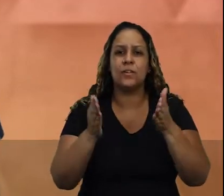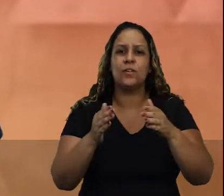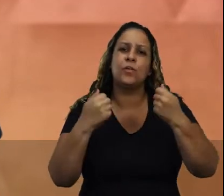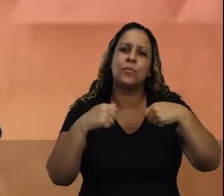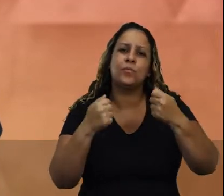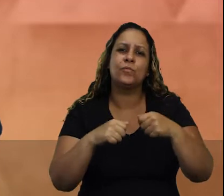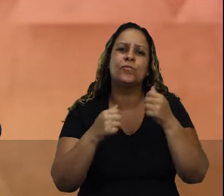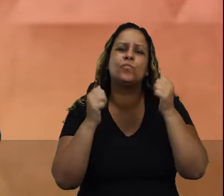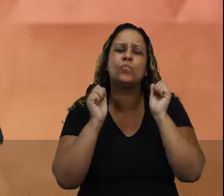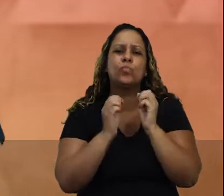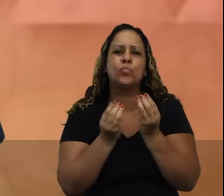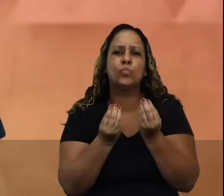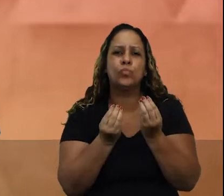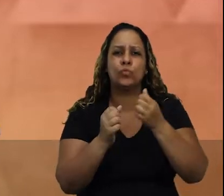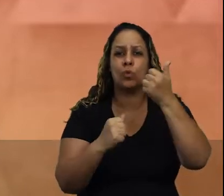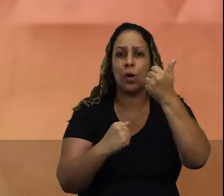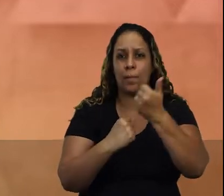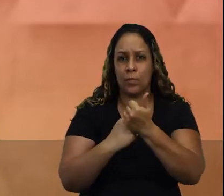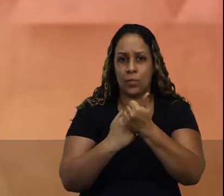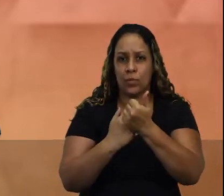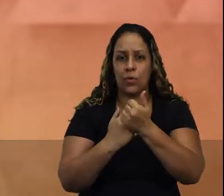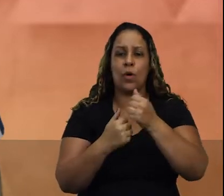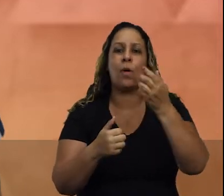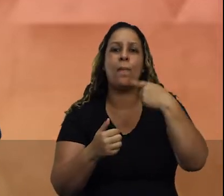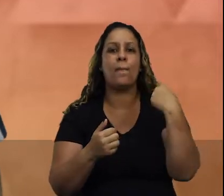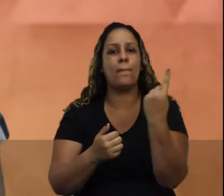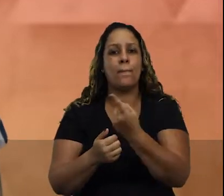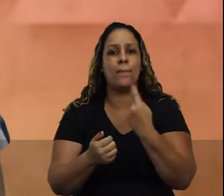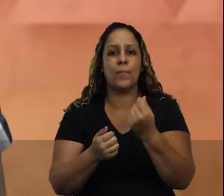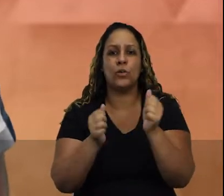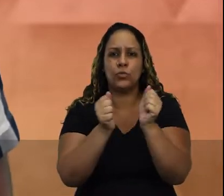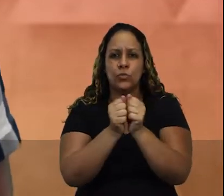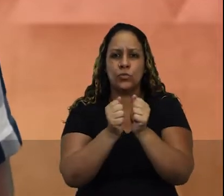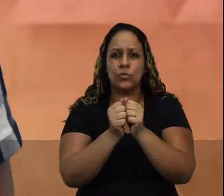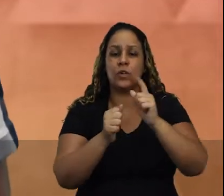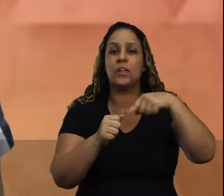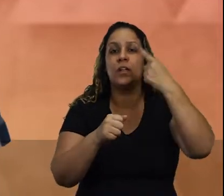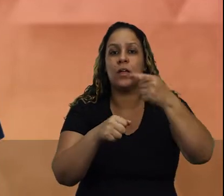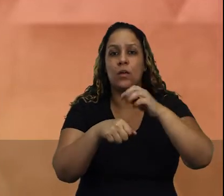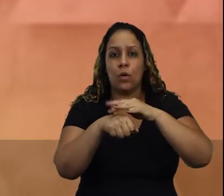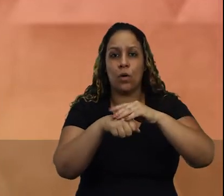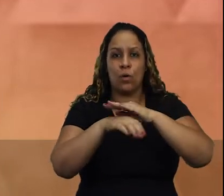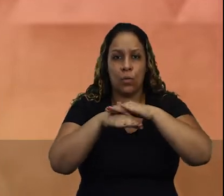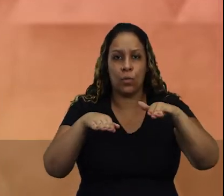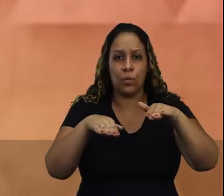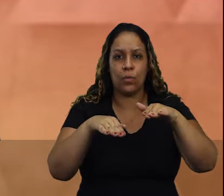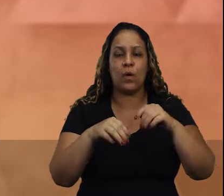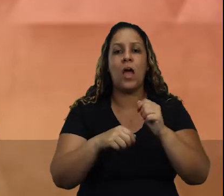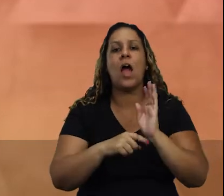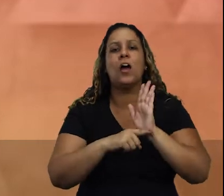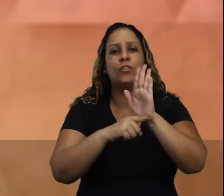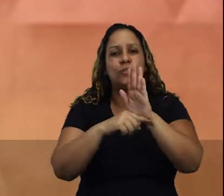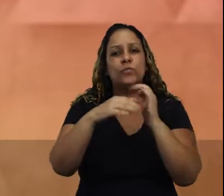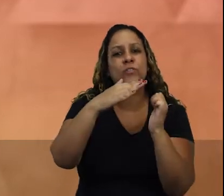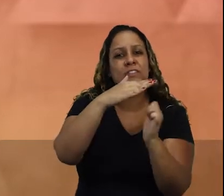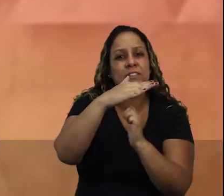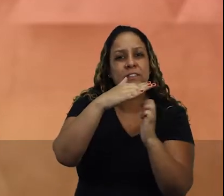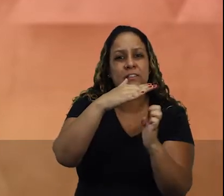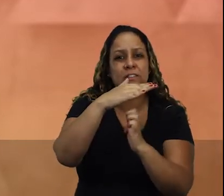muito do seu apoio novamente. Para que possamos, no pós-pandemia, ajudar nossas empresas,